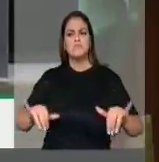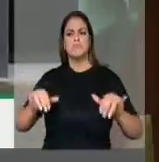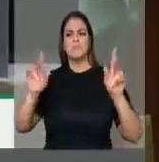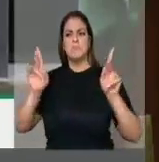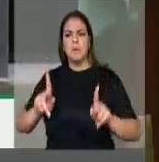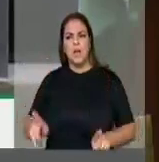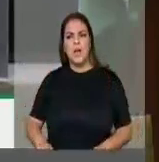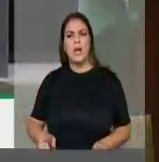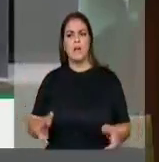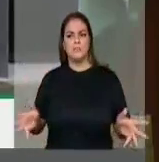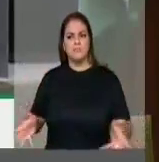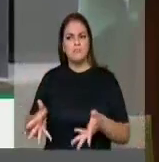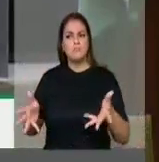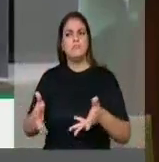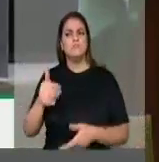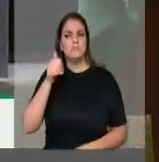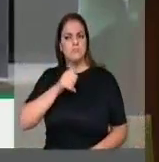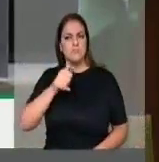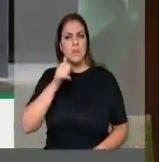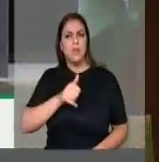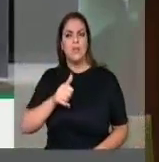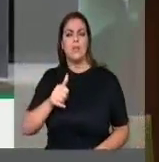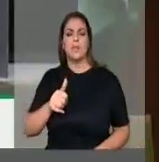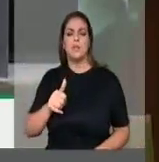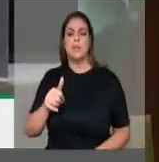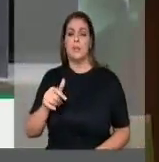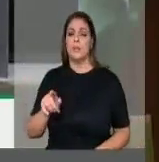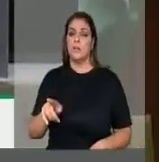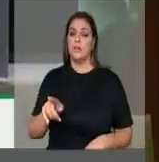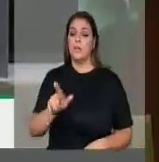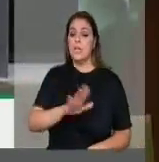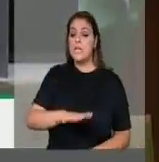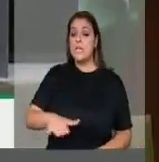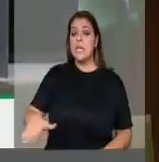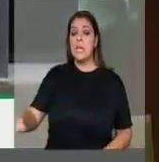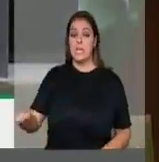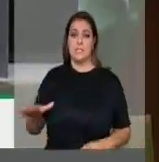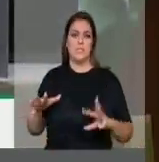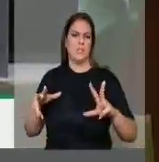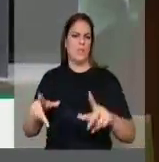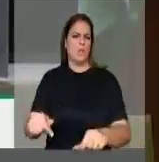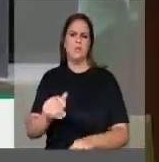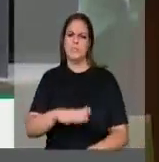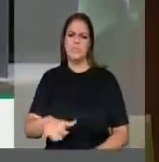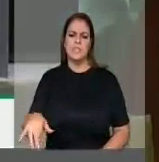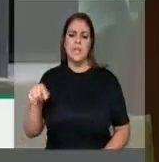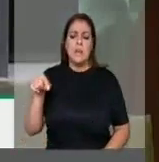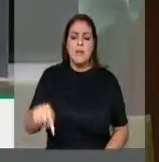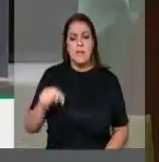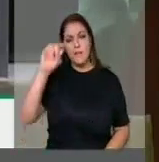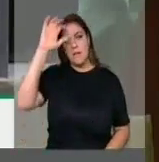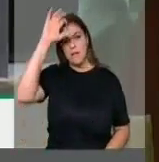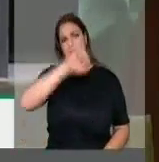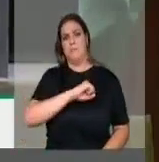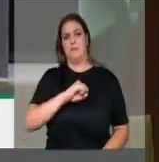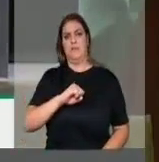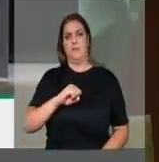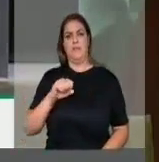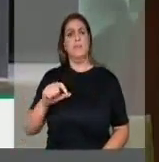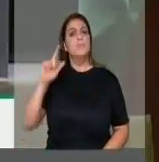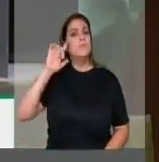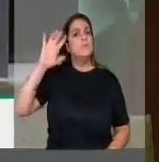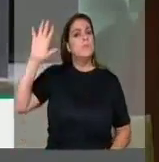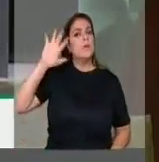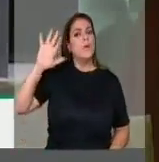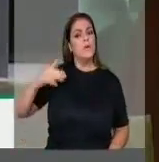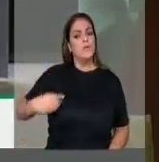empoderando as nossas crianças, fazendo com que nossas crianças tenham sonho, tenham expectativa